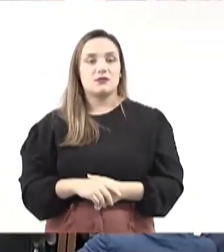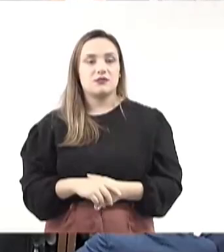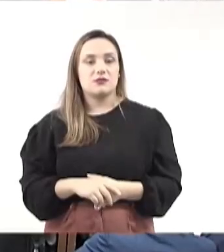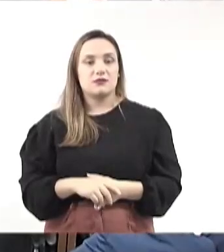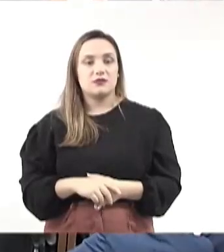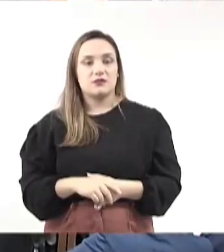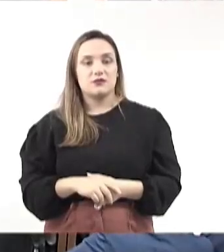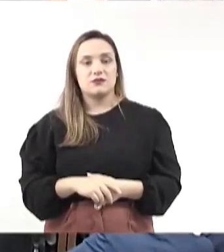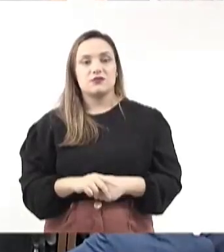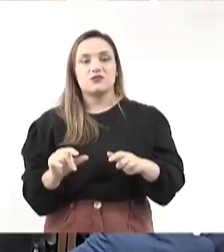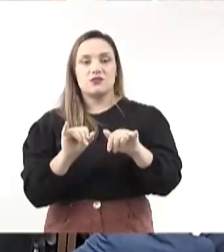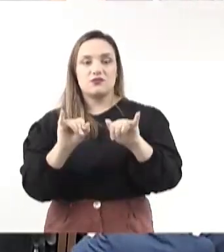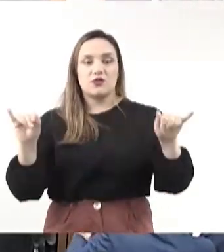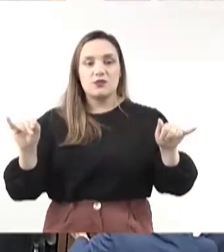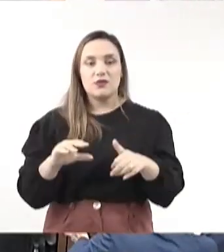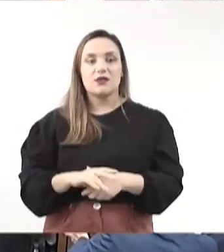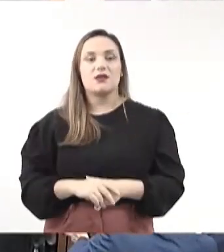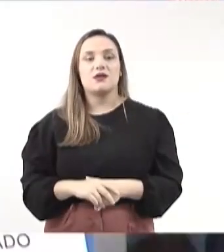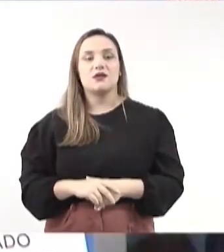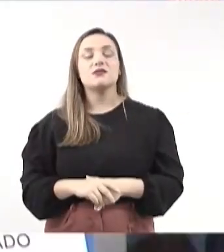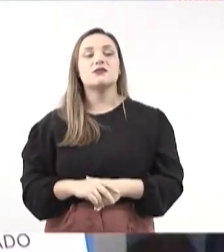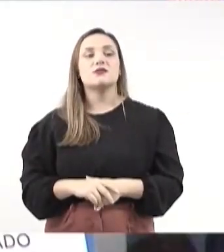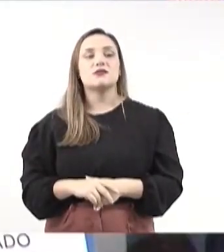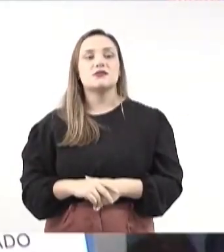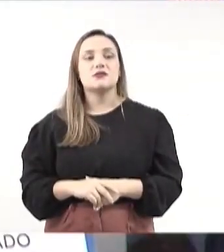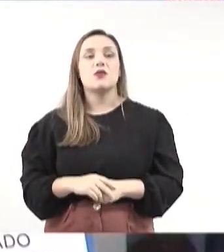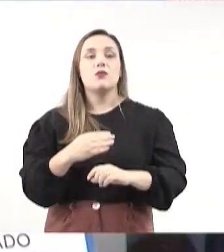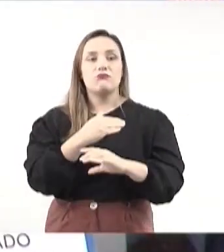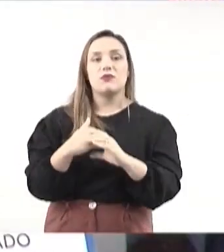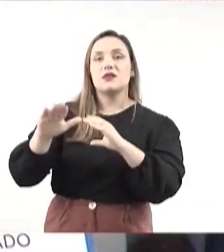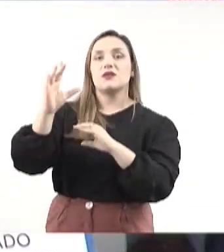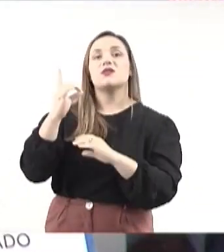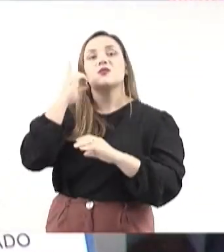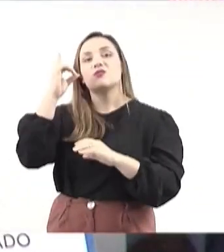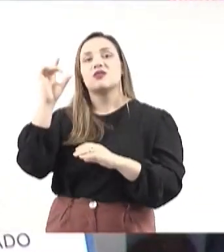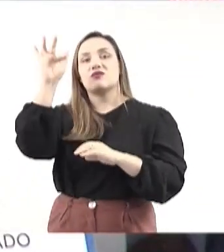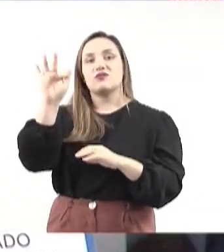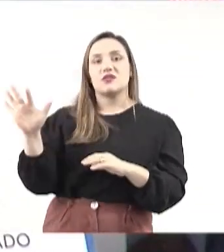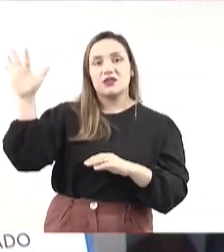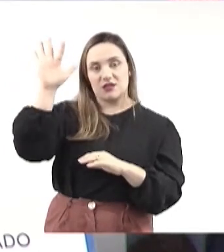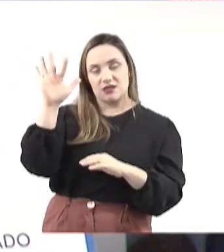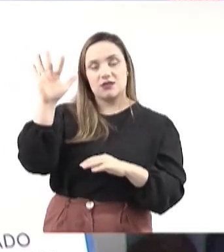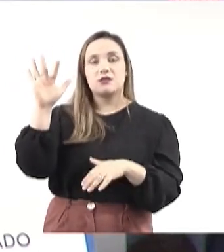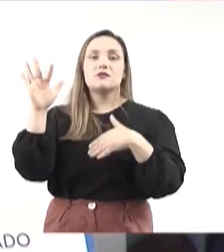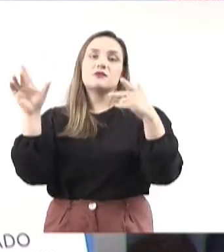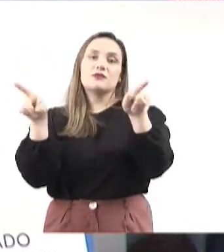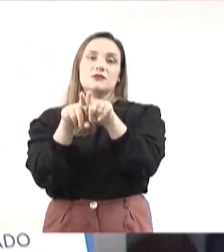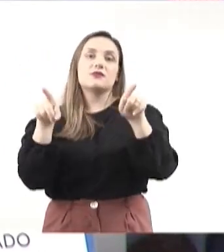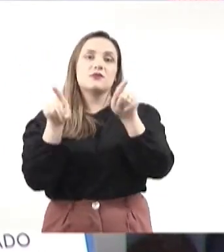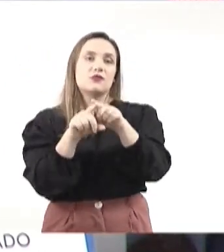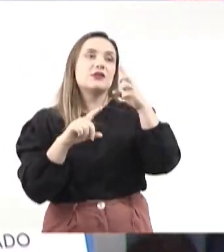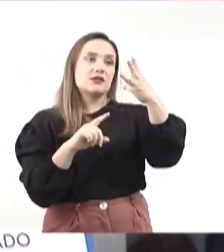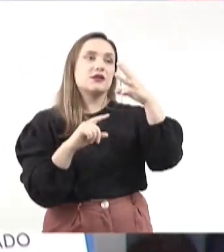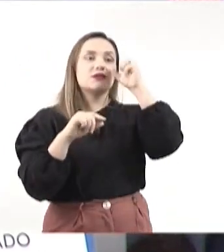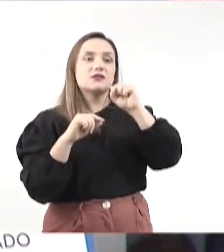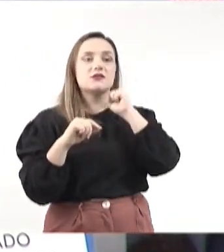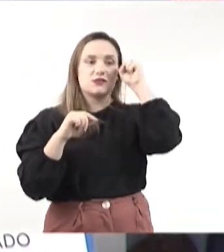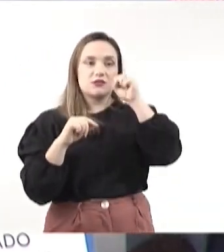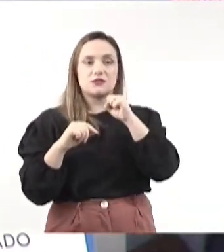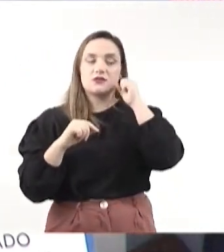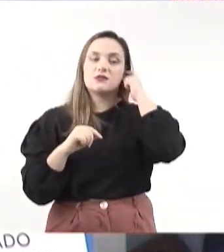de informação e de atuação à bancada federal, os oito federais e os nossos três